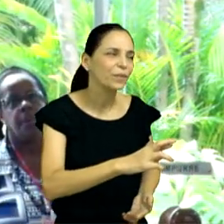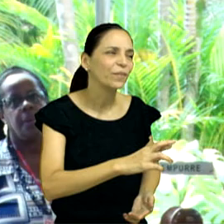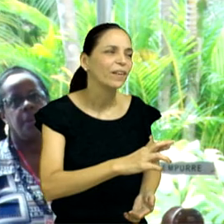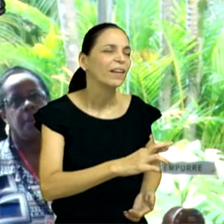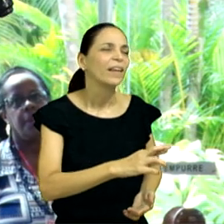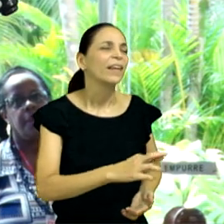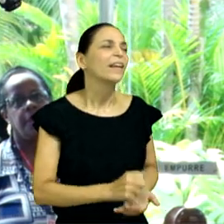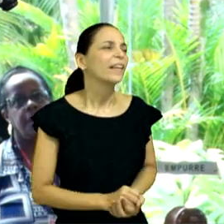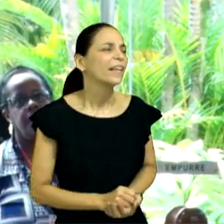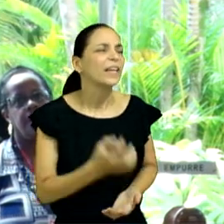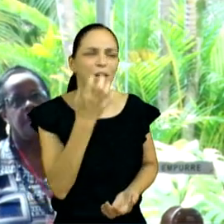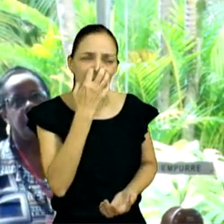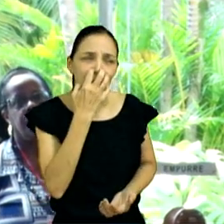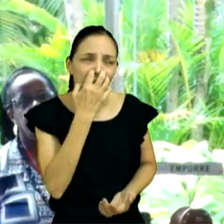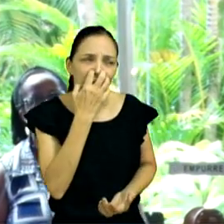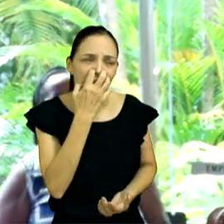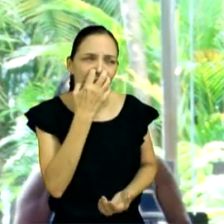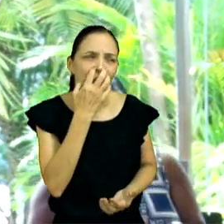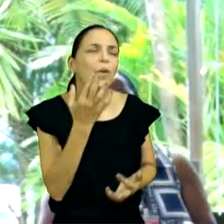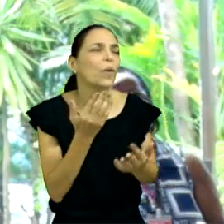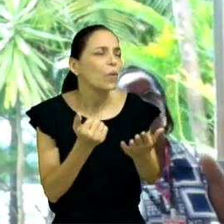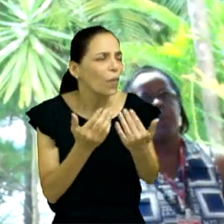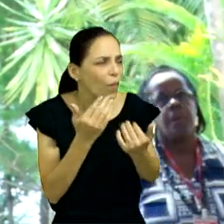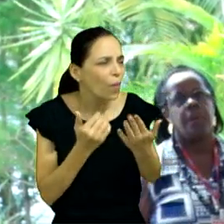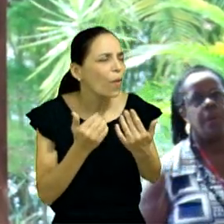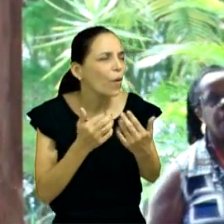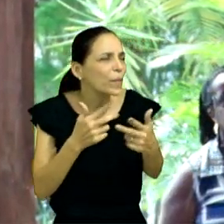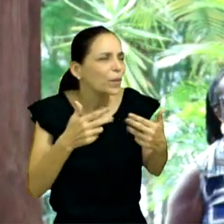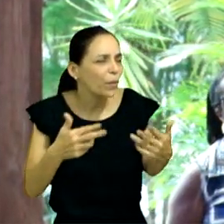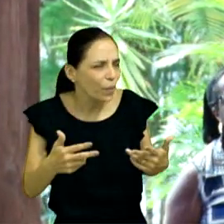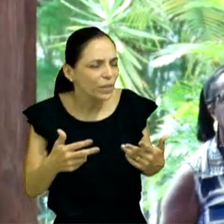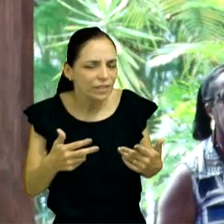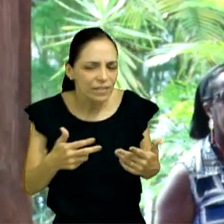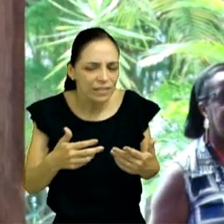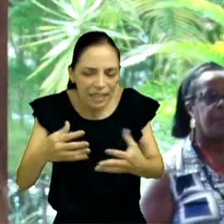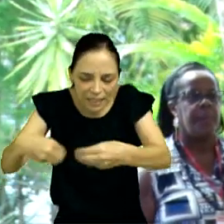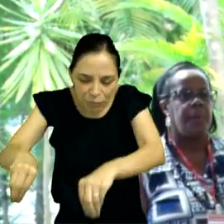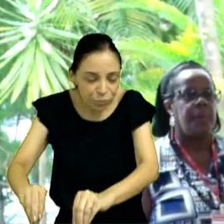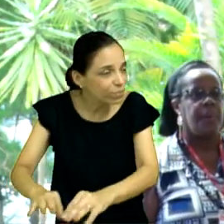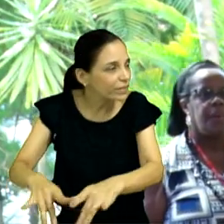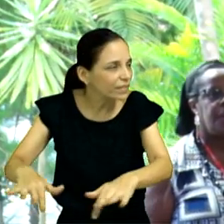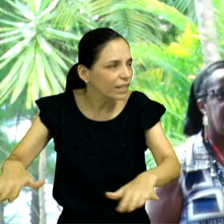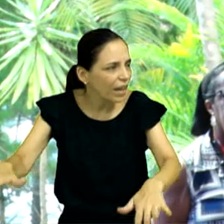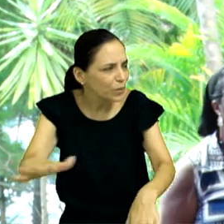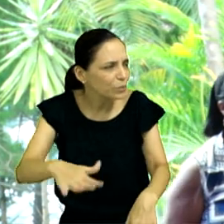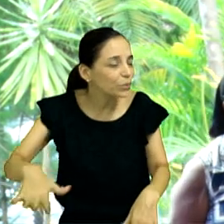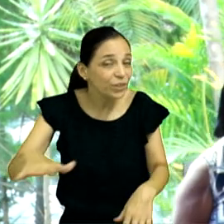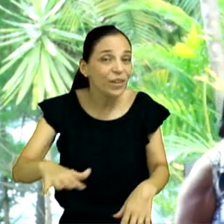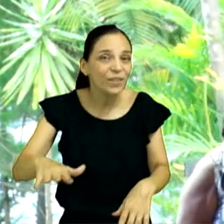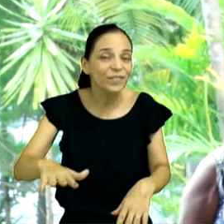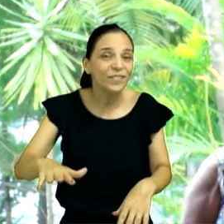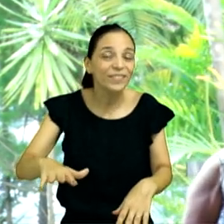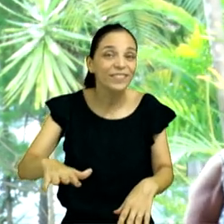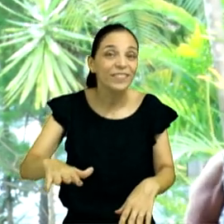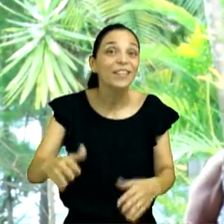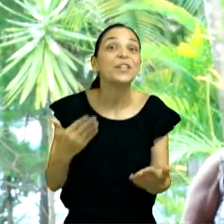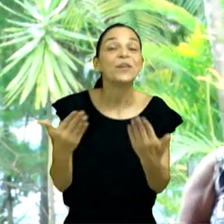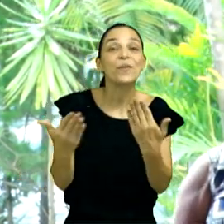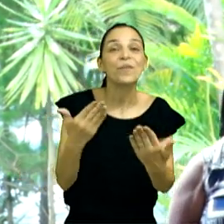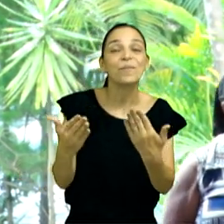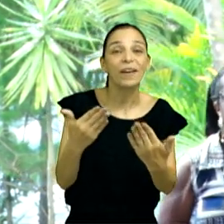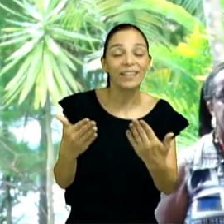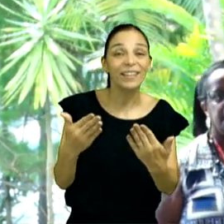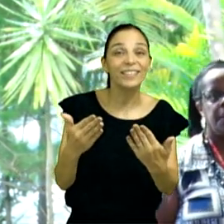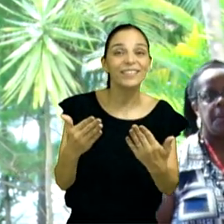crianças, amém? Que coisa linda, amados, humilhai-vos, perante a mão de